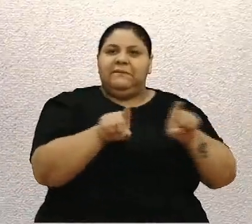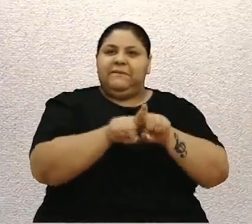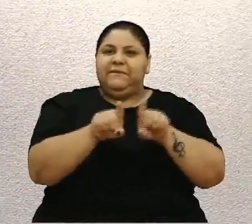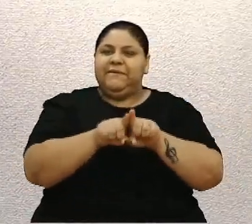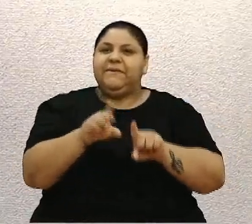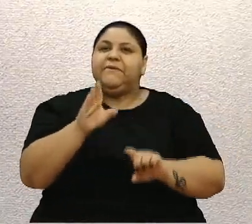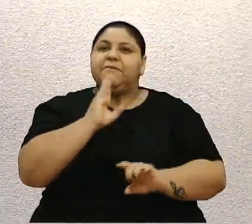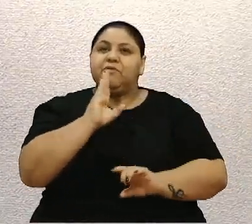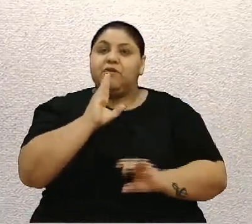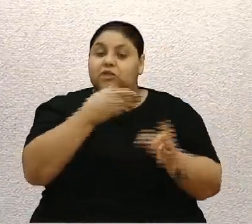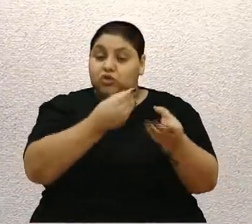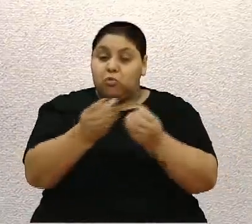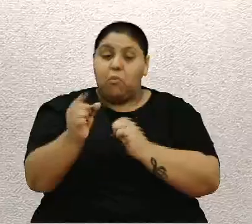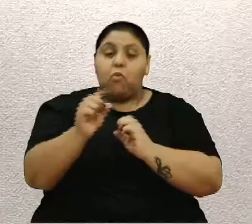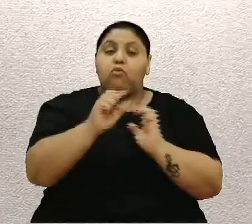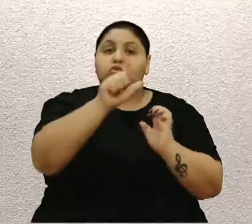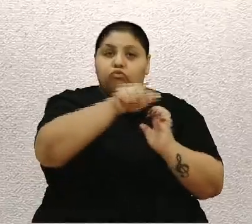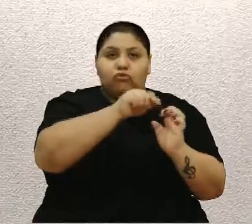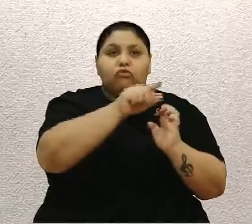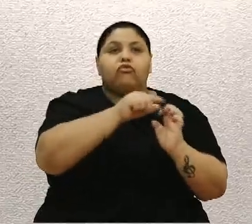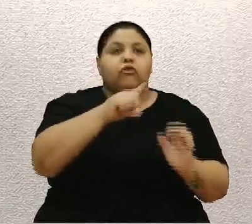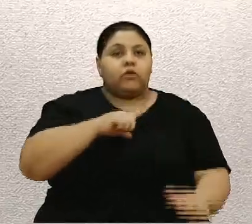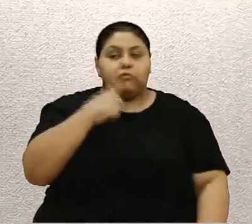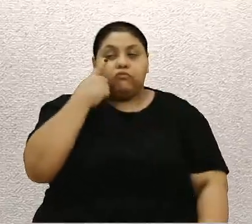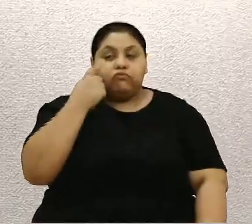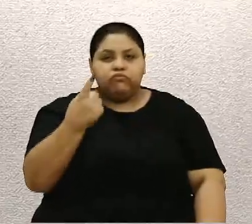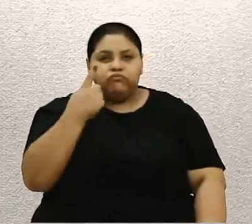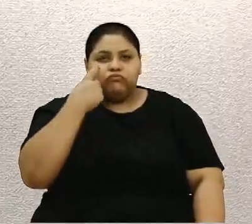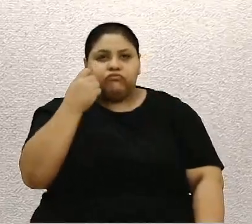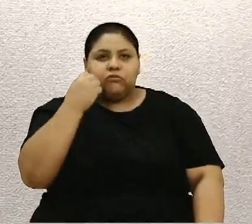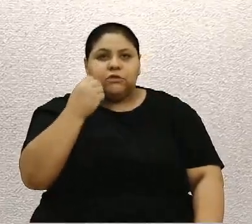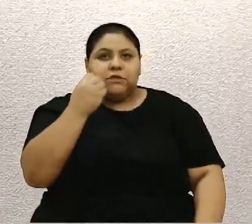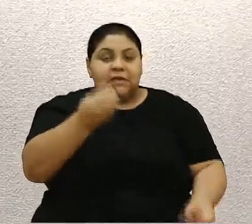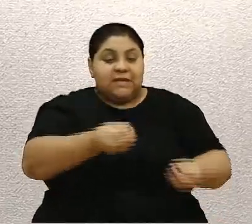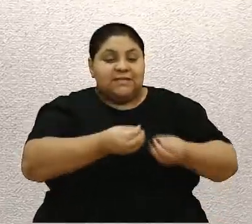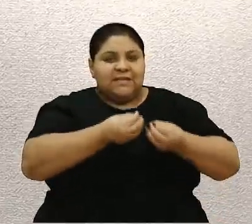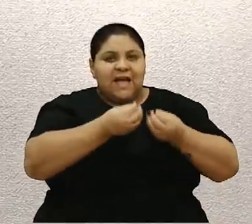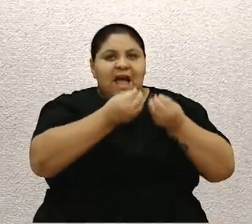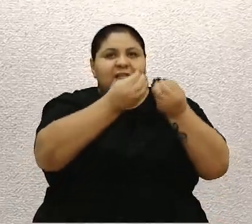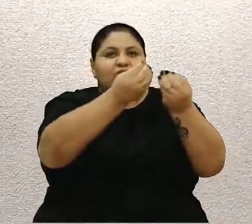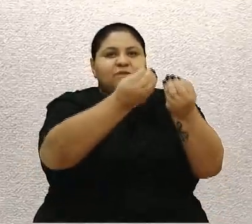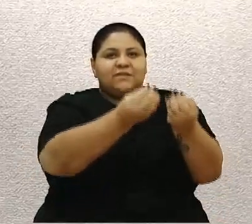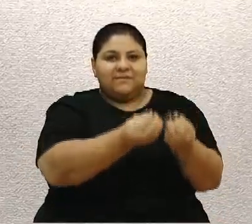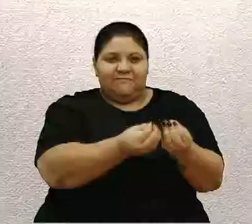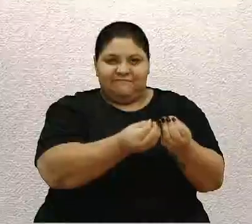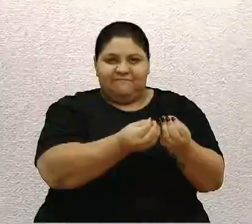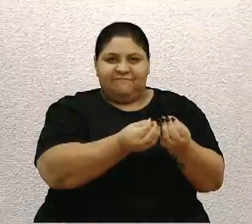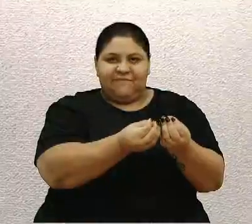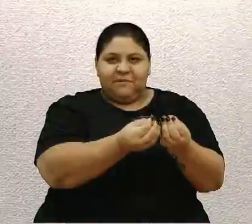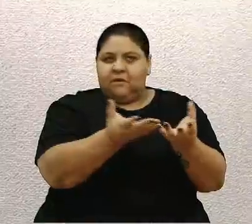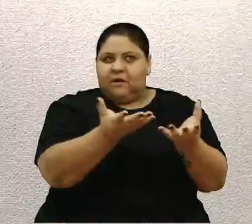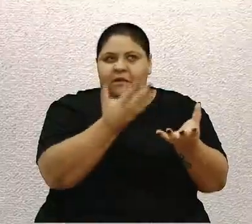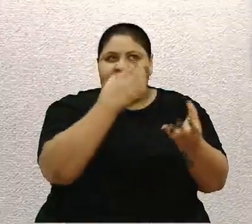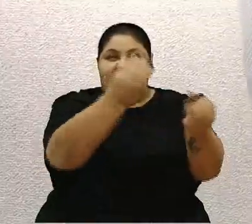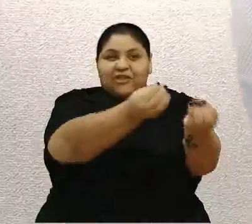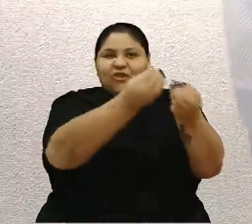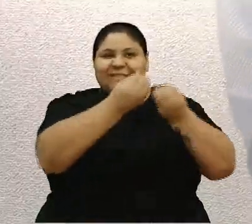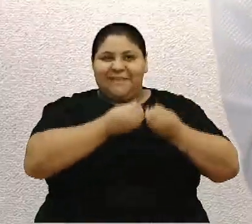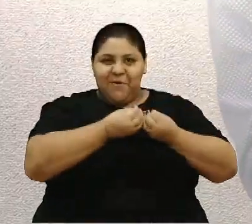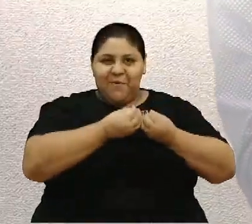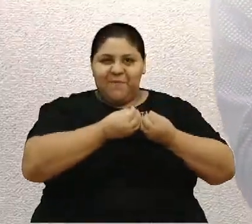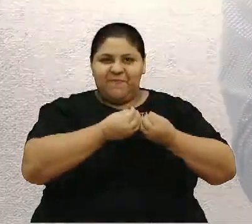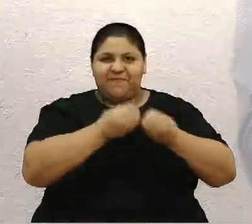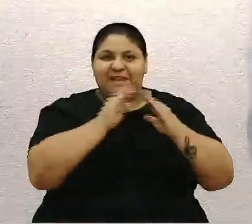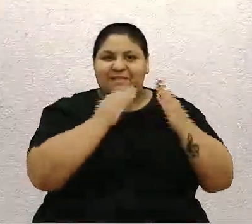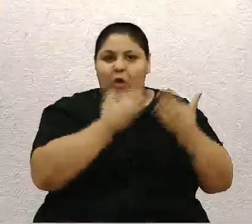muitos empresários que teriam interesse em fazer essa adoção que o senhor está propondo, que é maravilhosa. Mas daí o que eles dizem